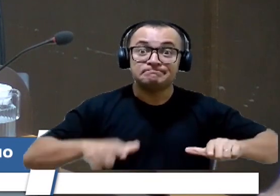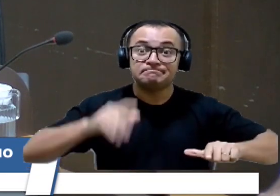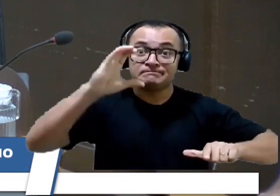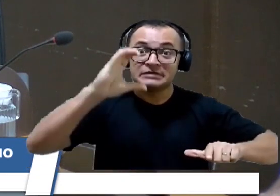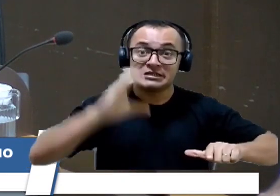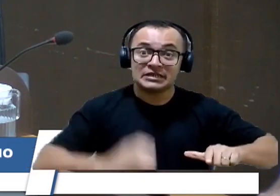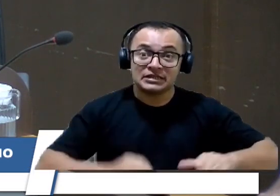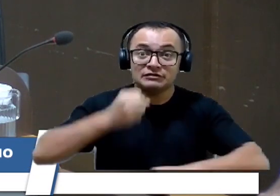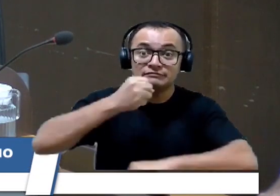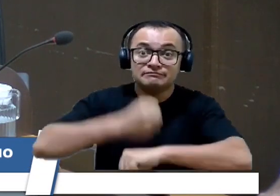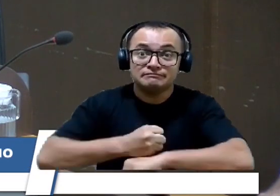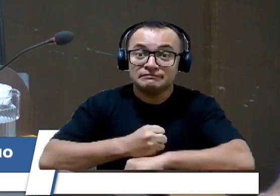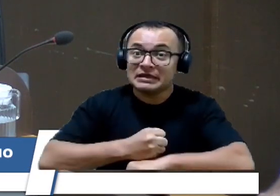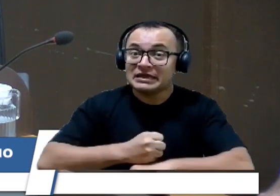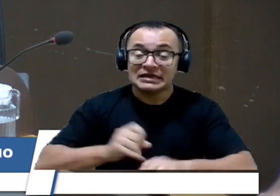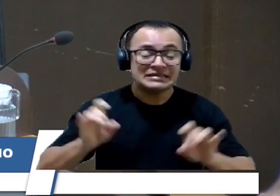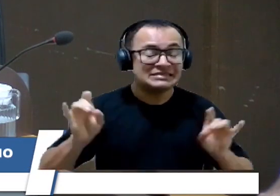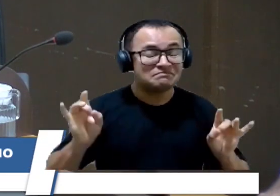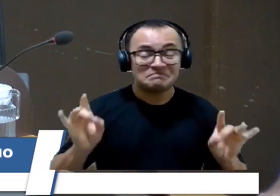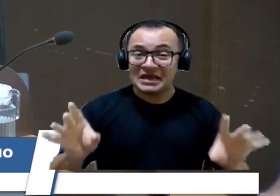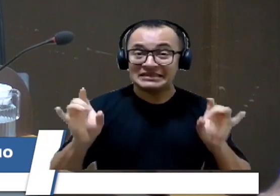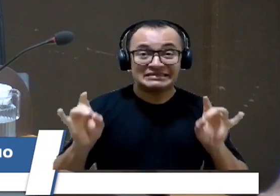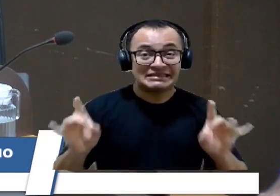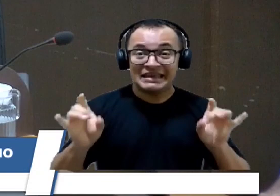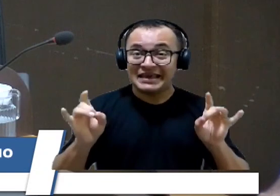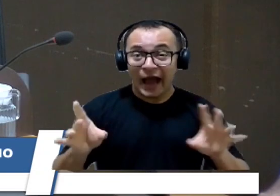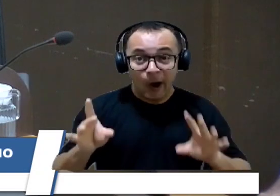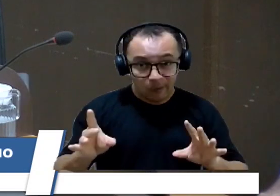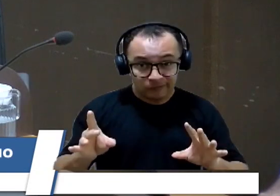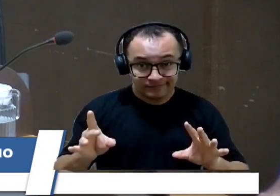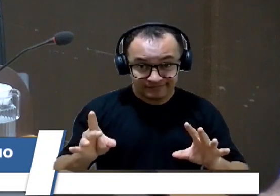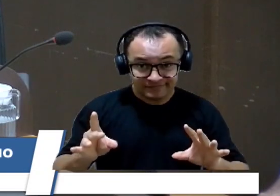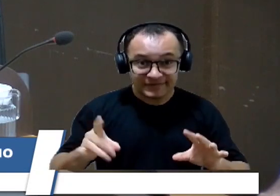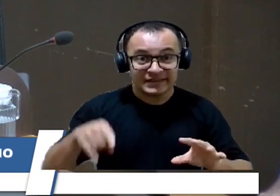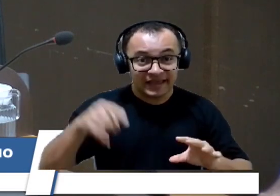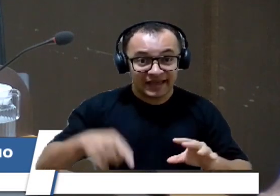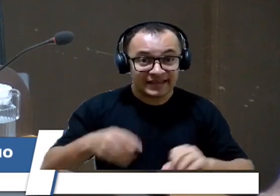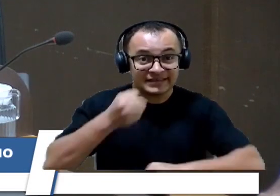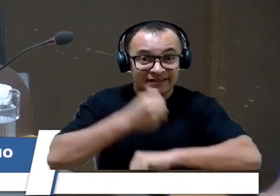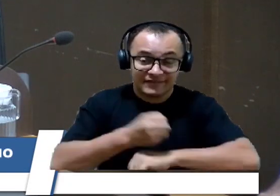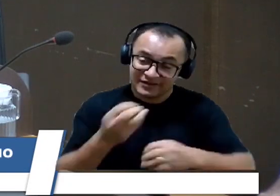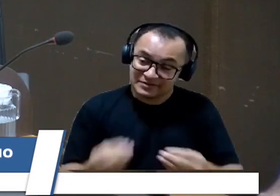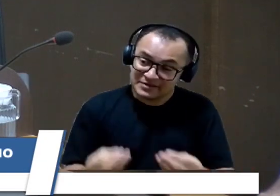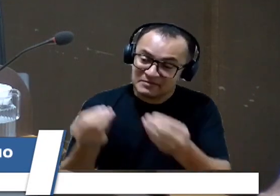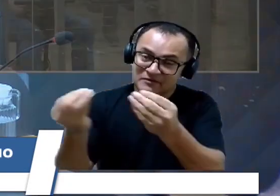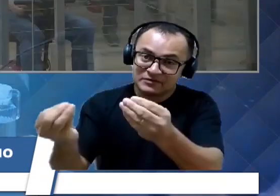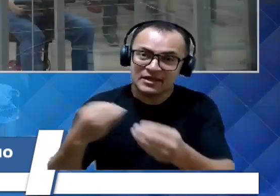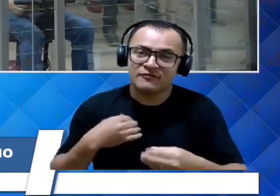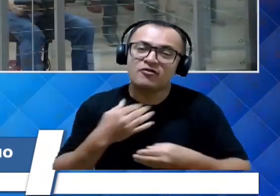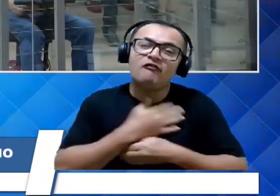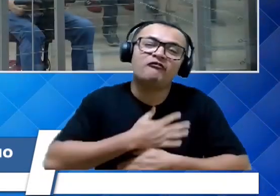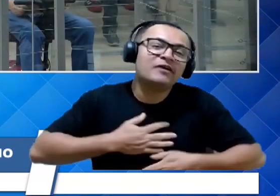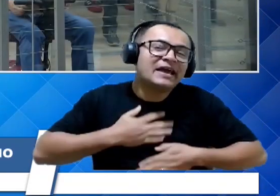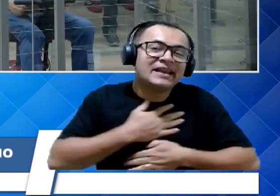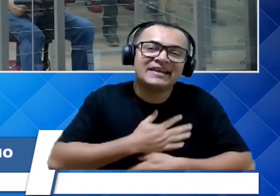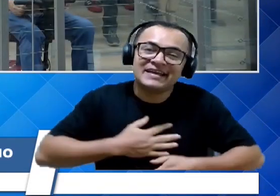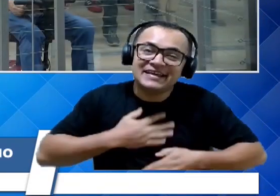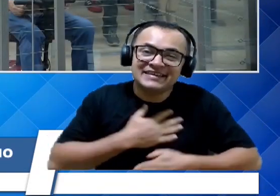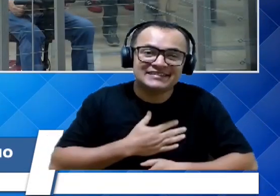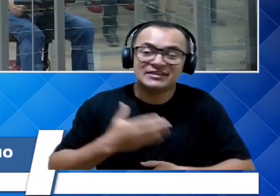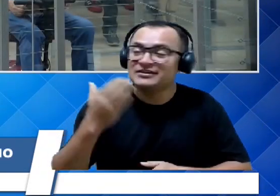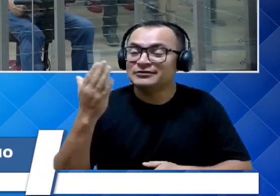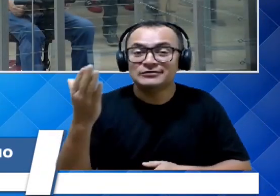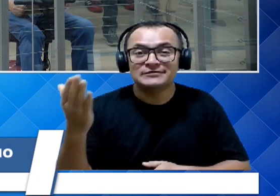cidade de Franca oferece a uma pessoa. Então, fico muito feliz porque o senhor é uma pessoa